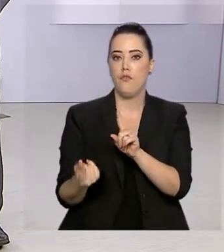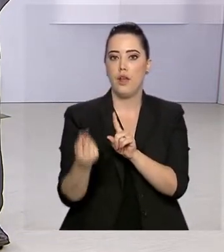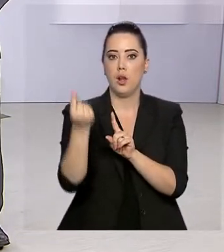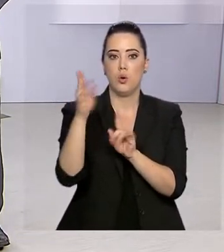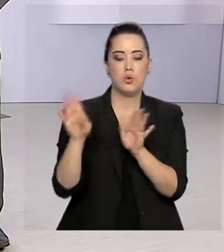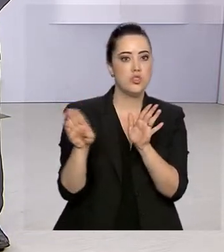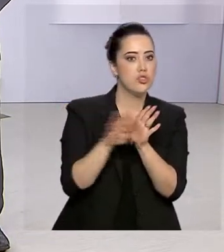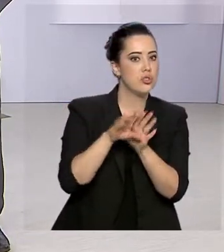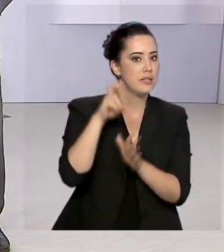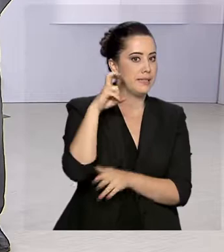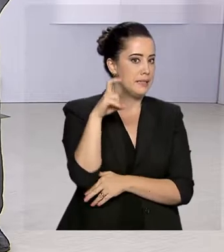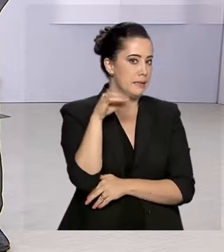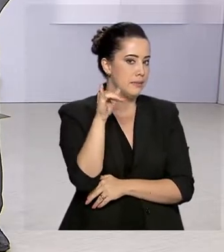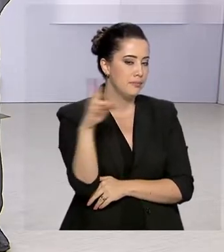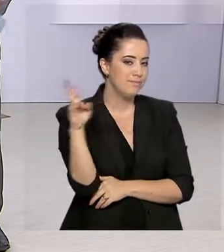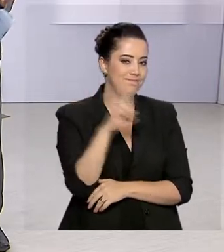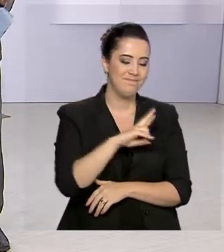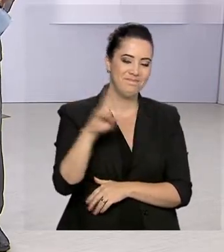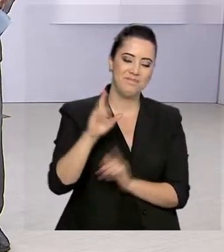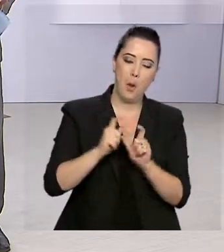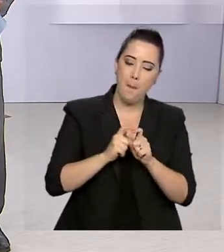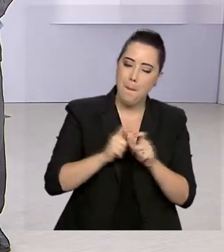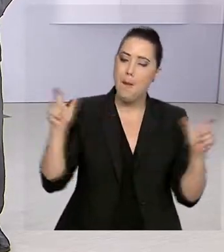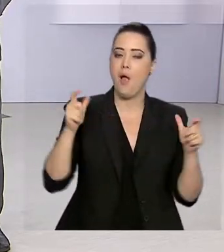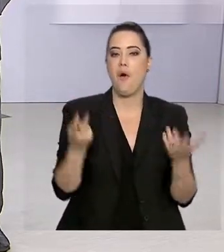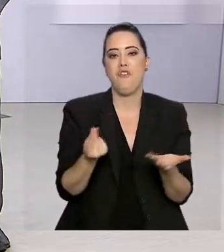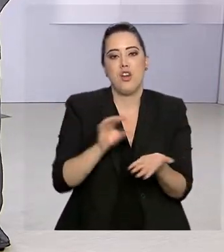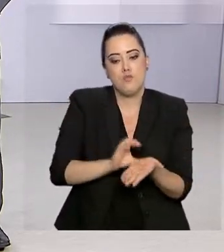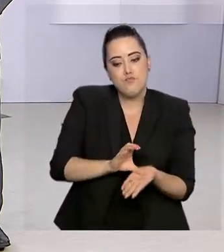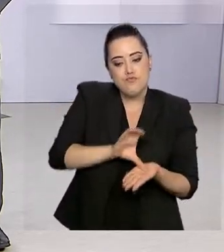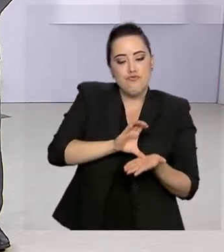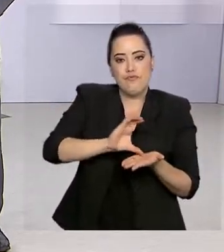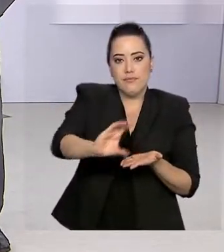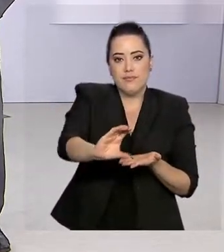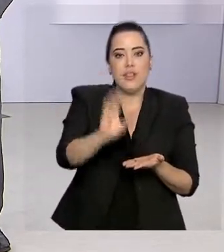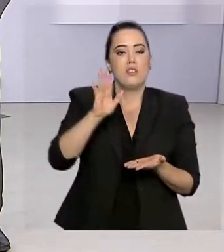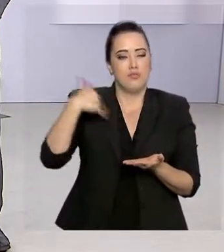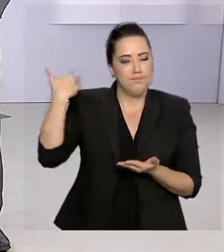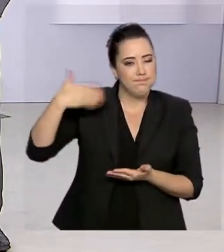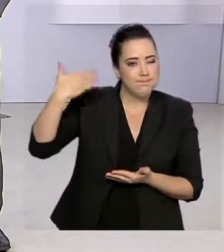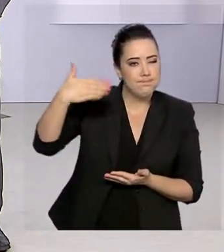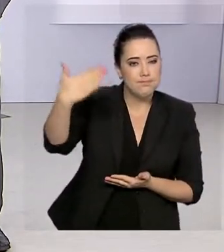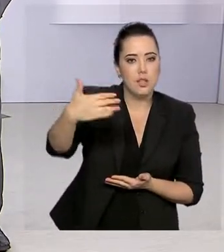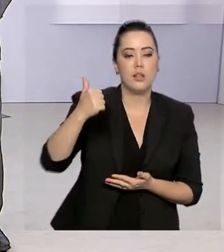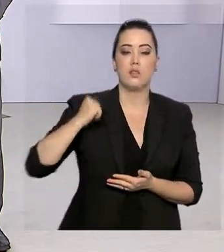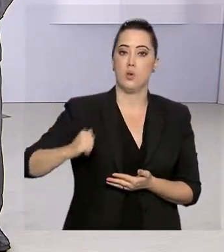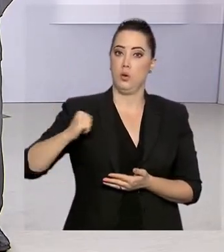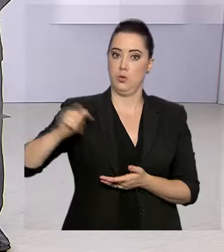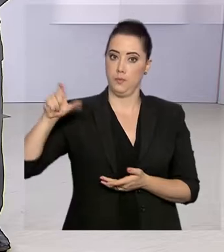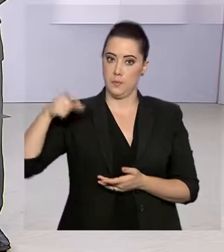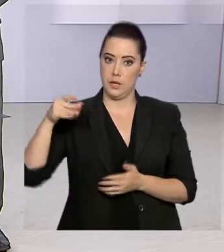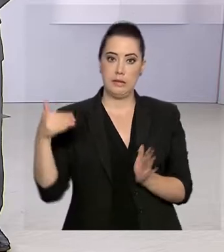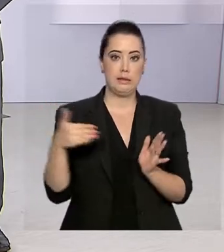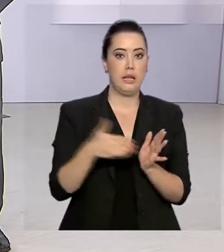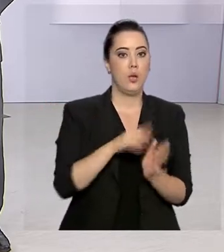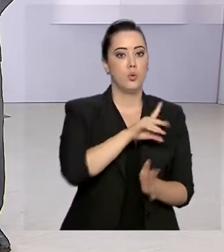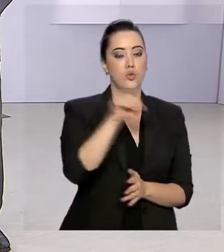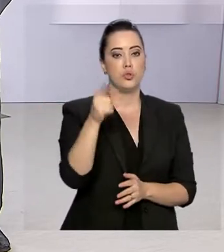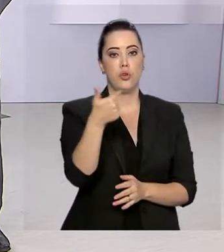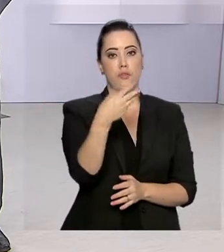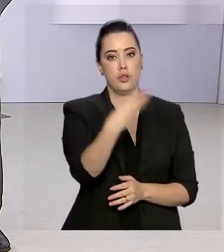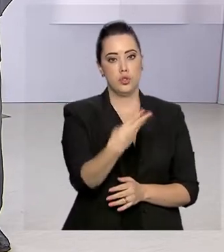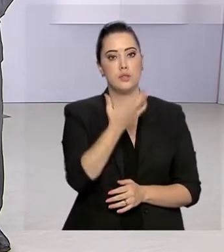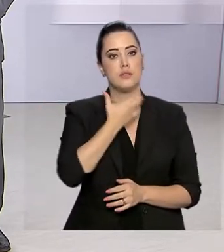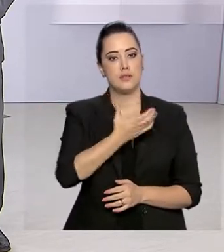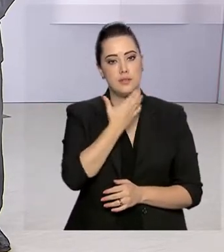folha chega a R 5 bilhões, o maior repasse já realizado na história do Bolsa Família. O pagamento vai até o dia 23 de